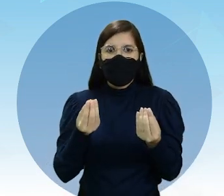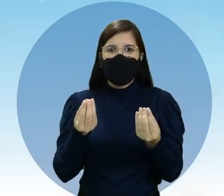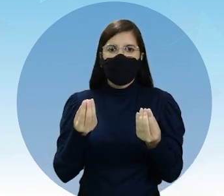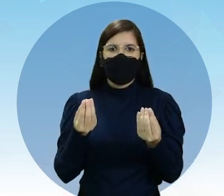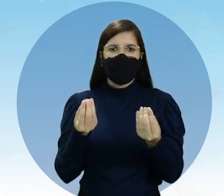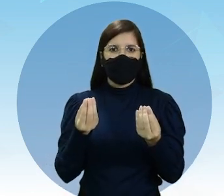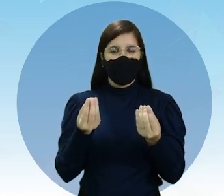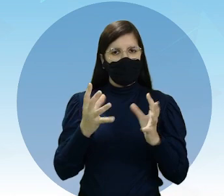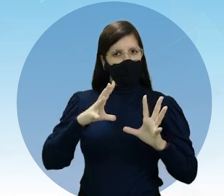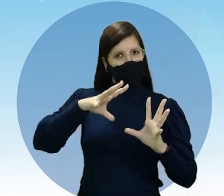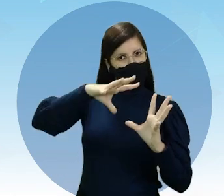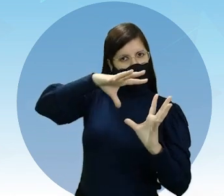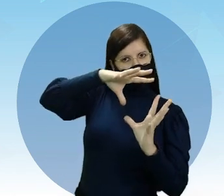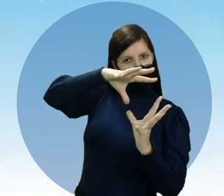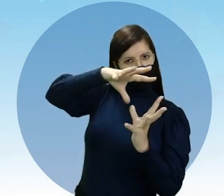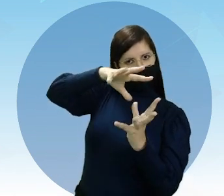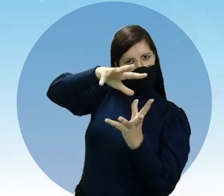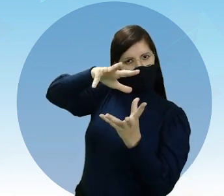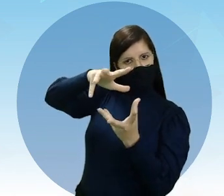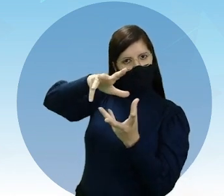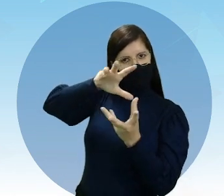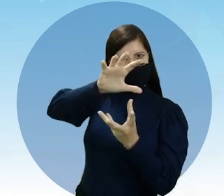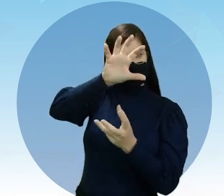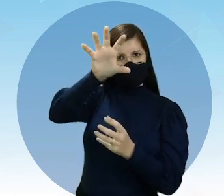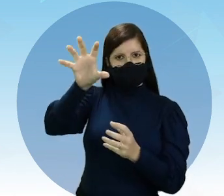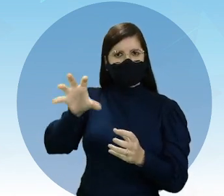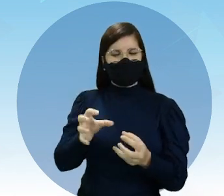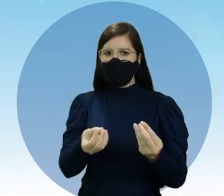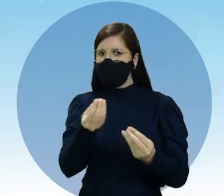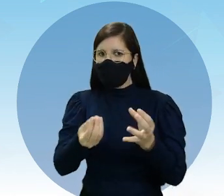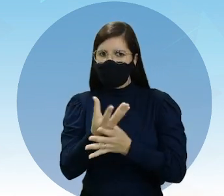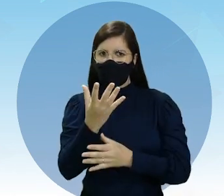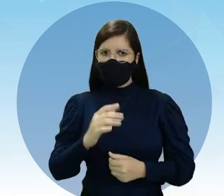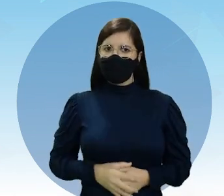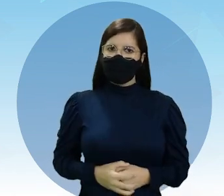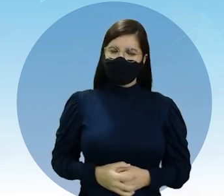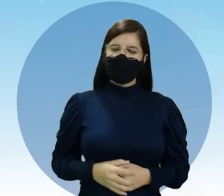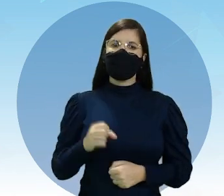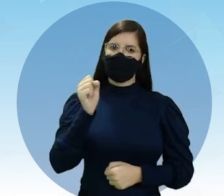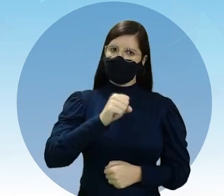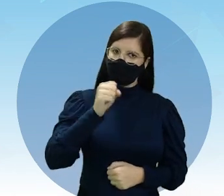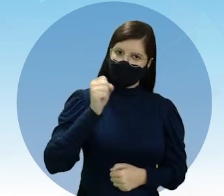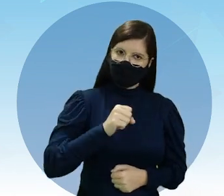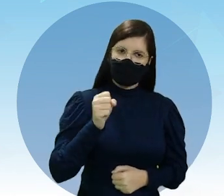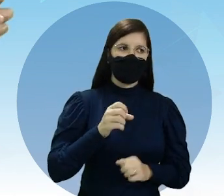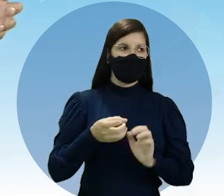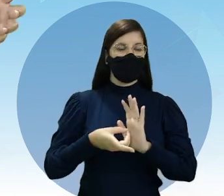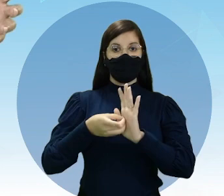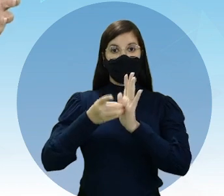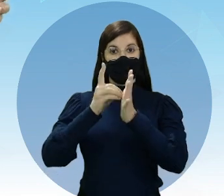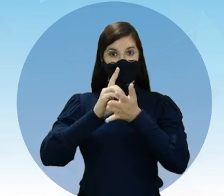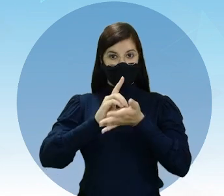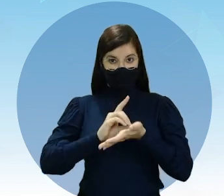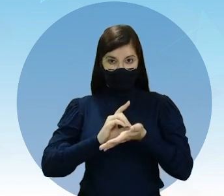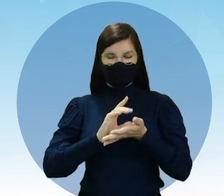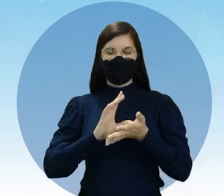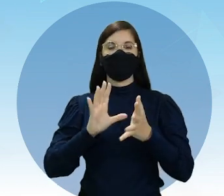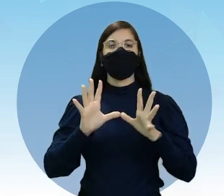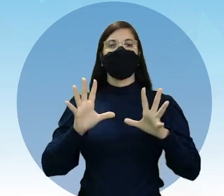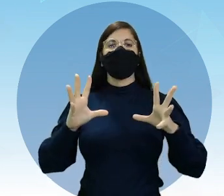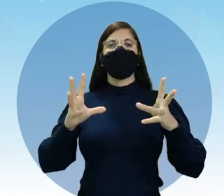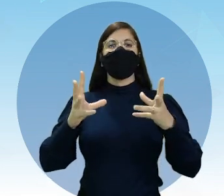Os continentes, eles se formaram? Sim, justamente. Porque antes, todos os